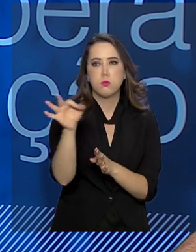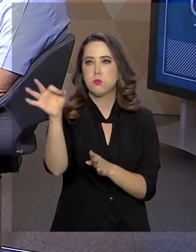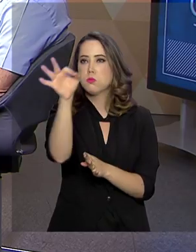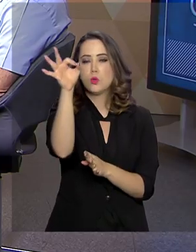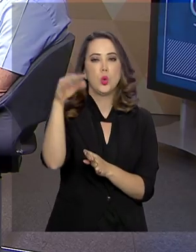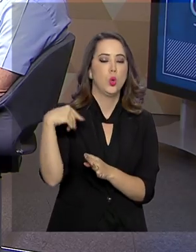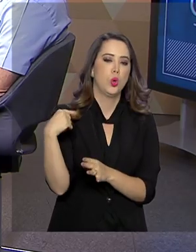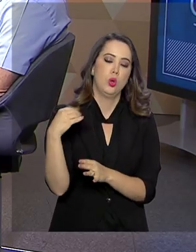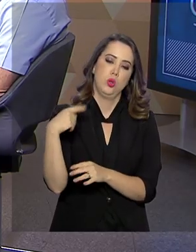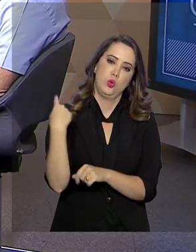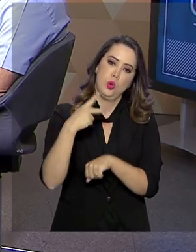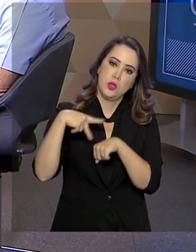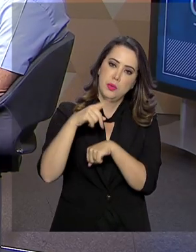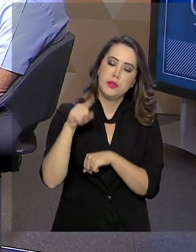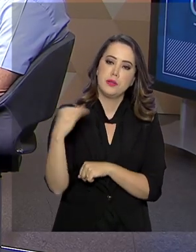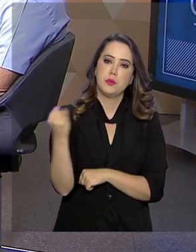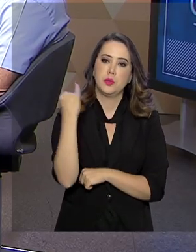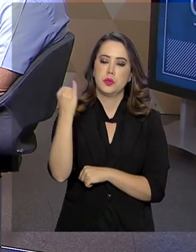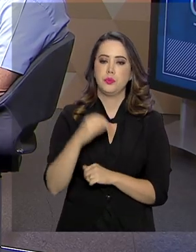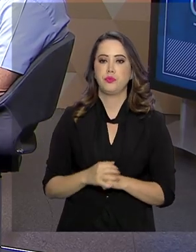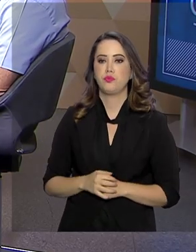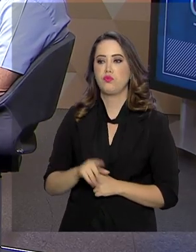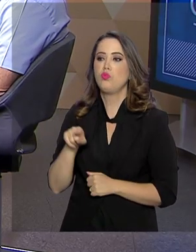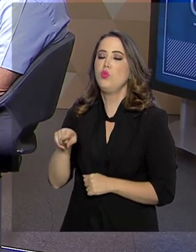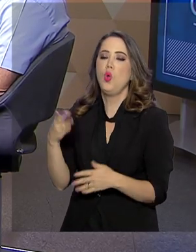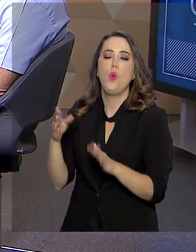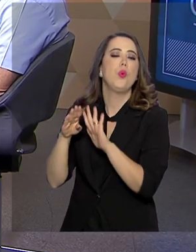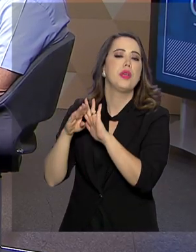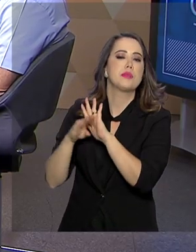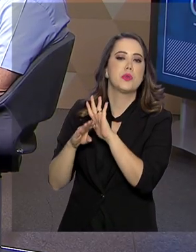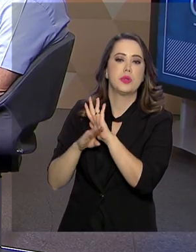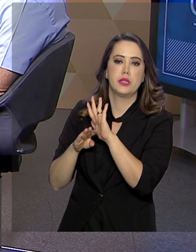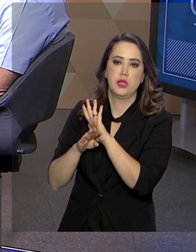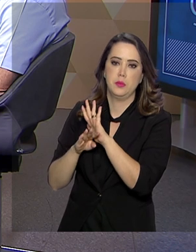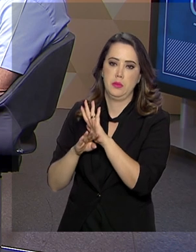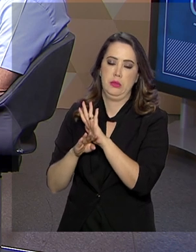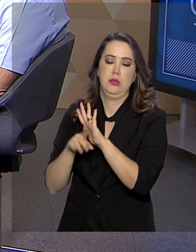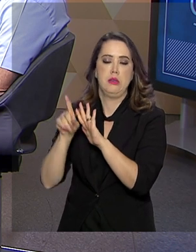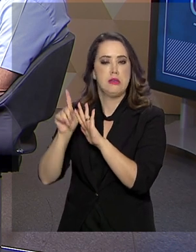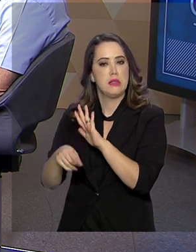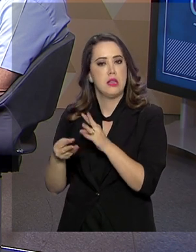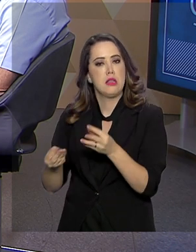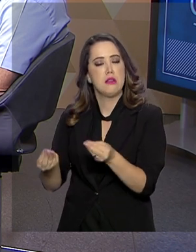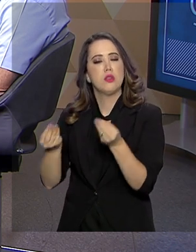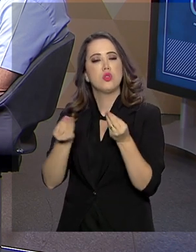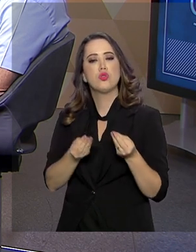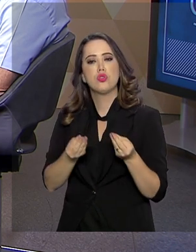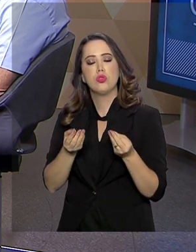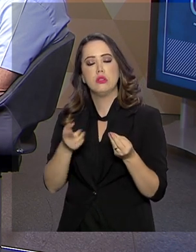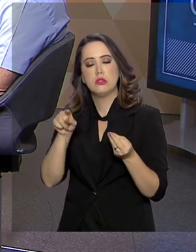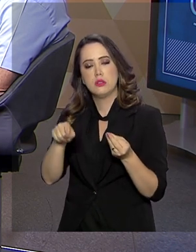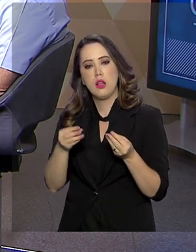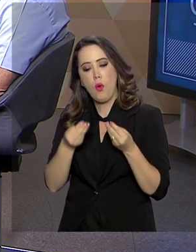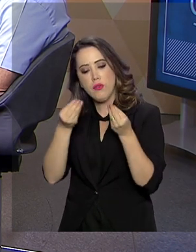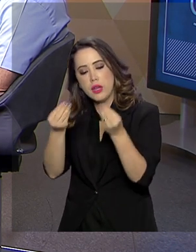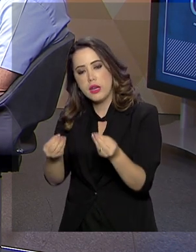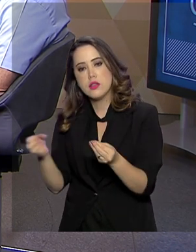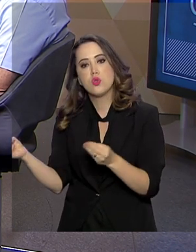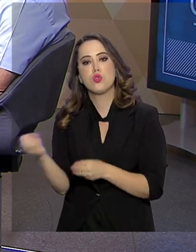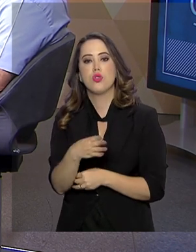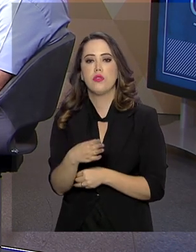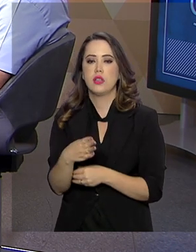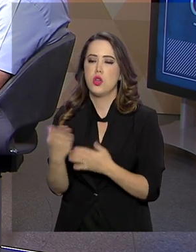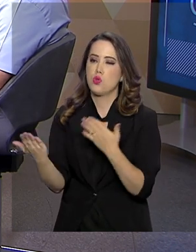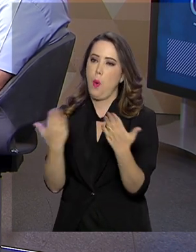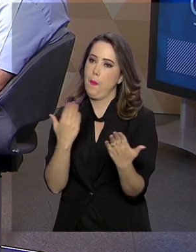Secretário, o que o PEPIF traz de inovação em relação a outros programas que já existiram